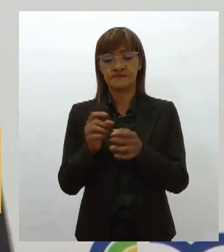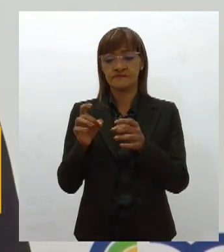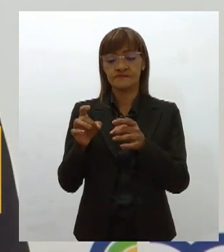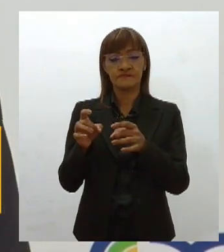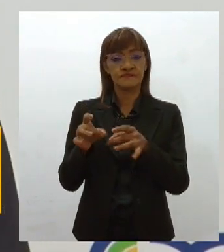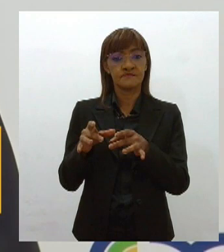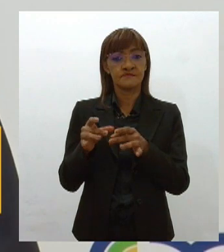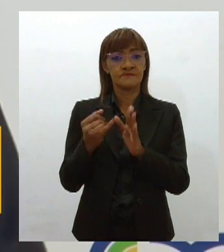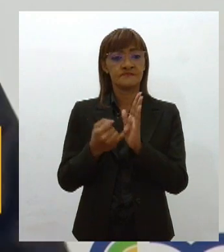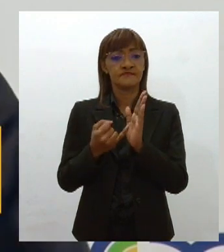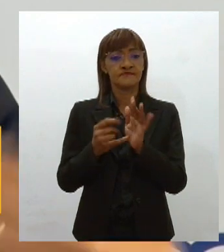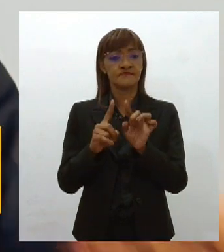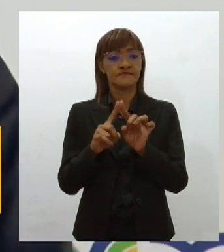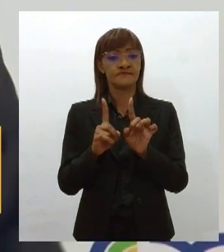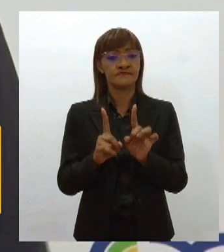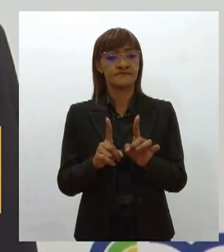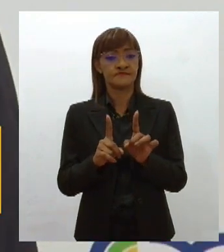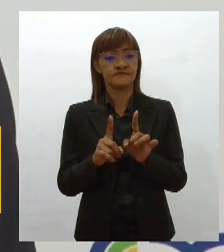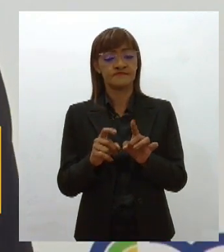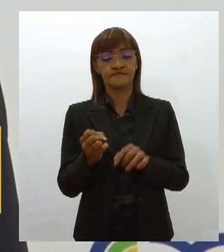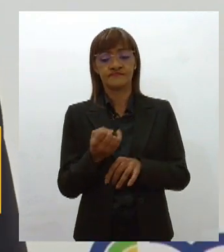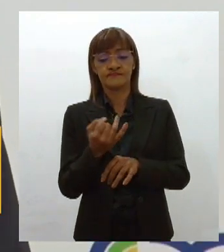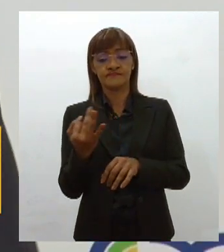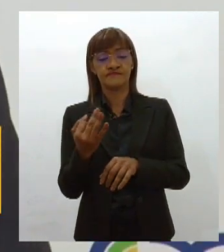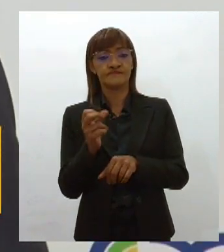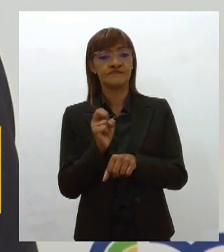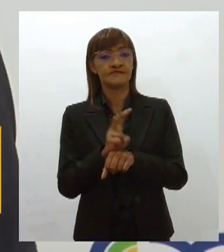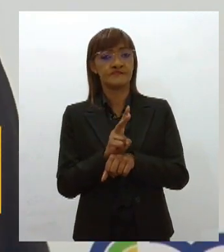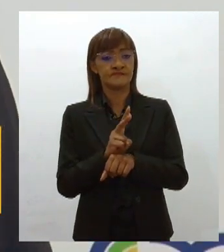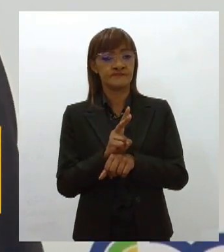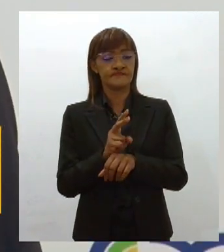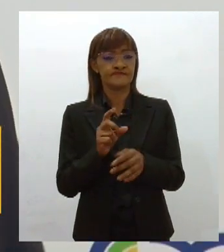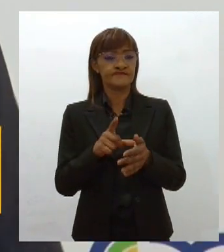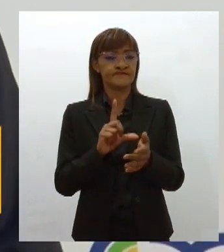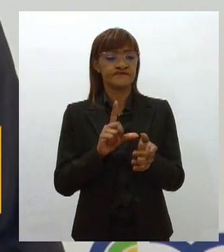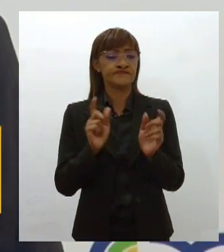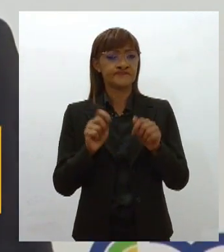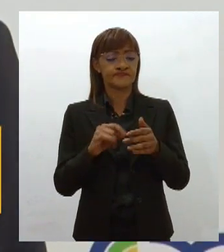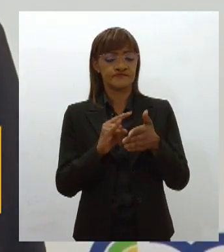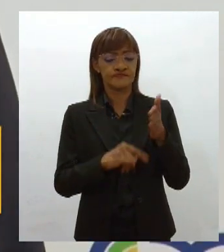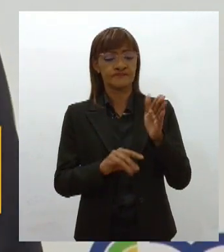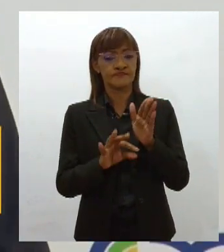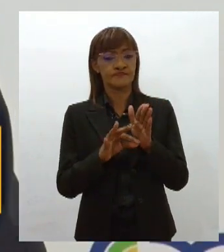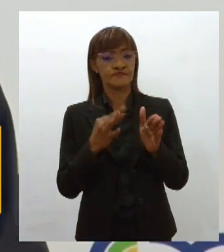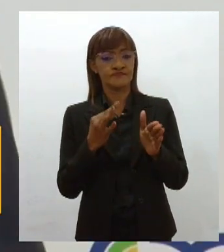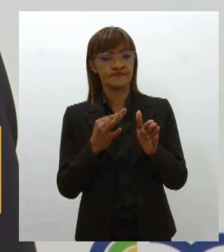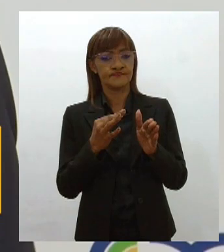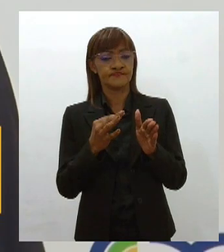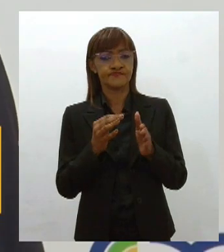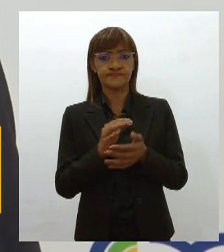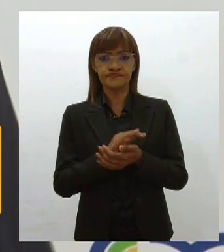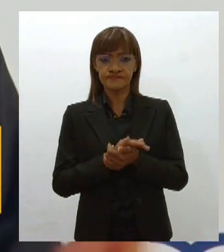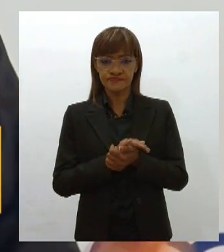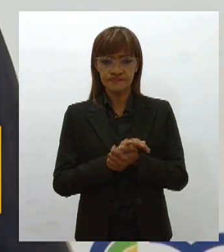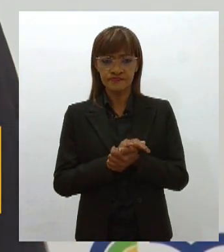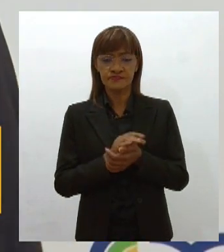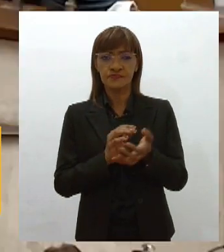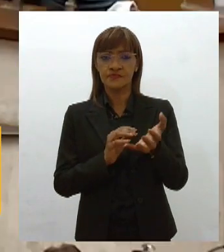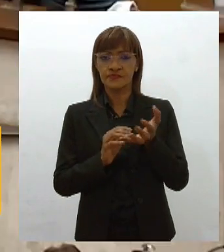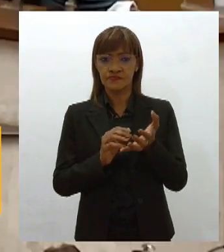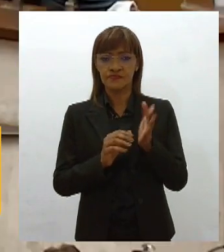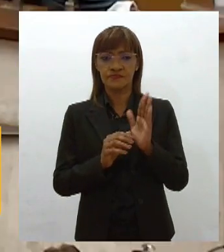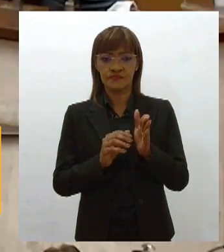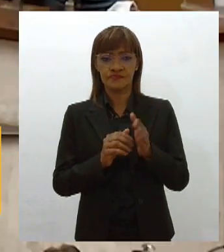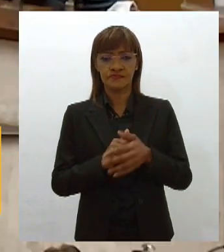empresa, por exemplo, não gera o número de empregos que ela disse que geraria quando assinou com o Estado uma resolução. É isso que nós desejamos e avançamos.